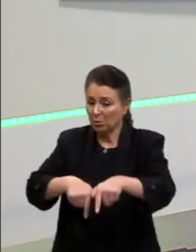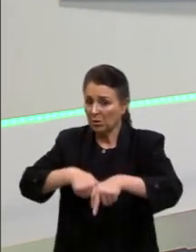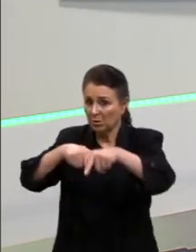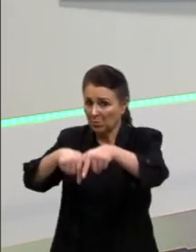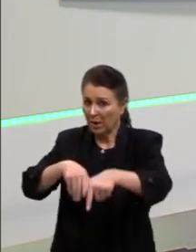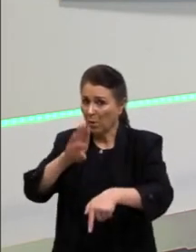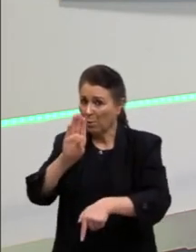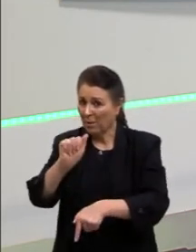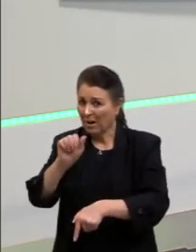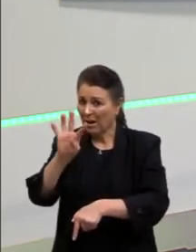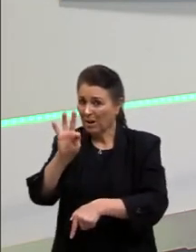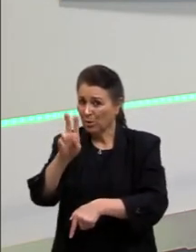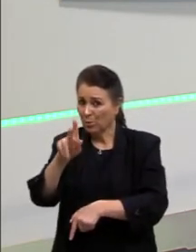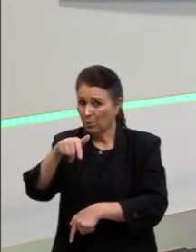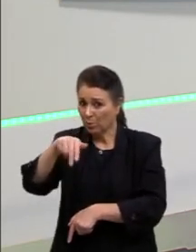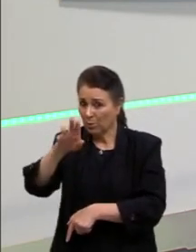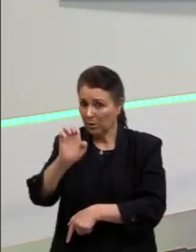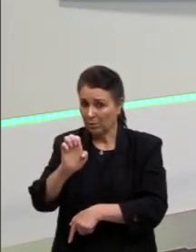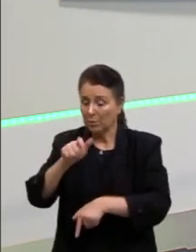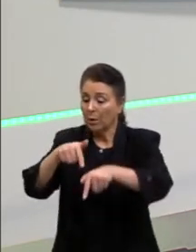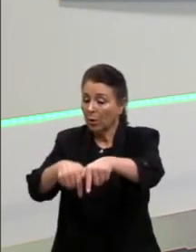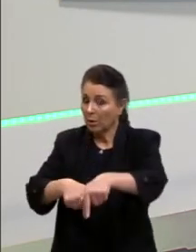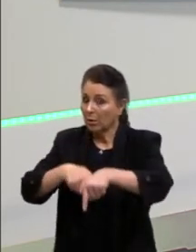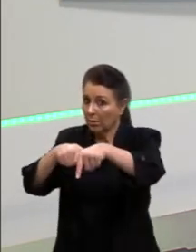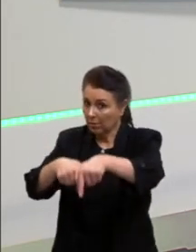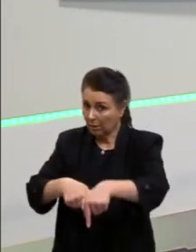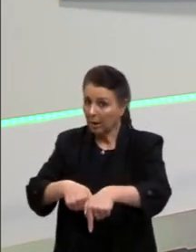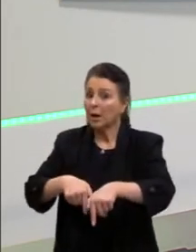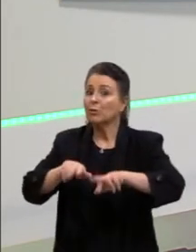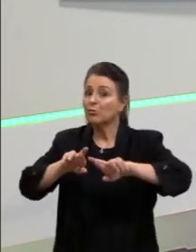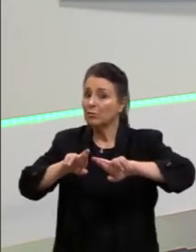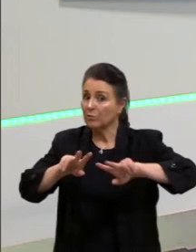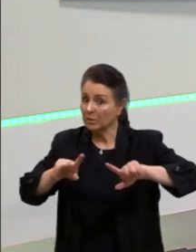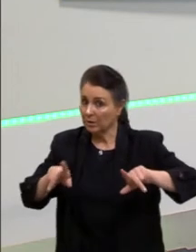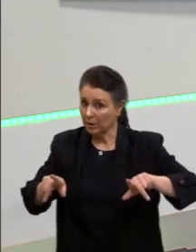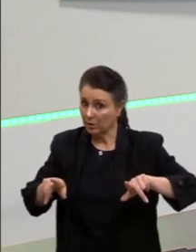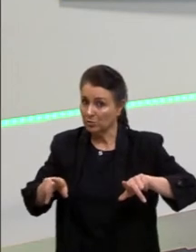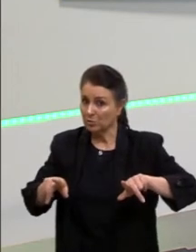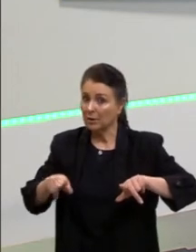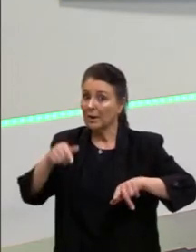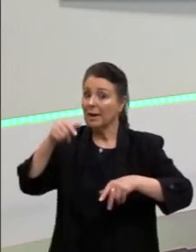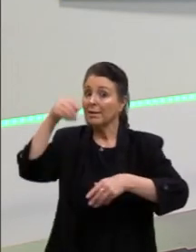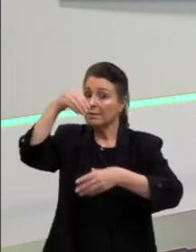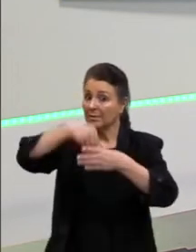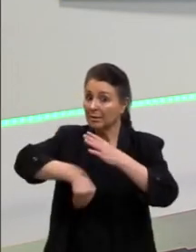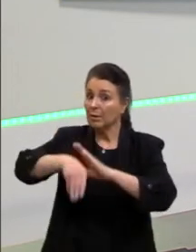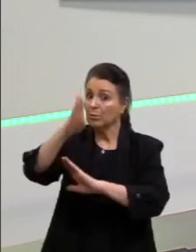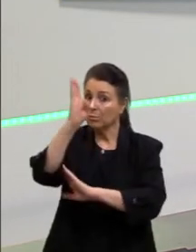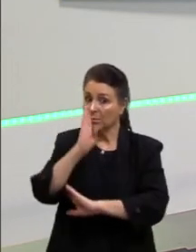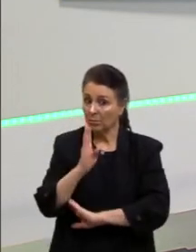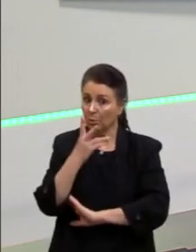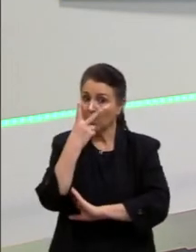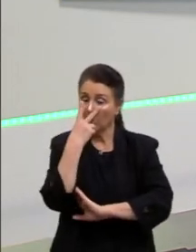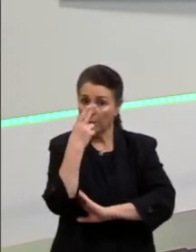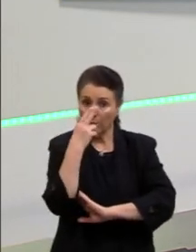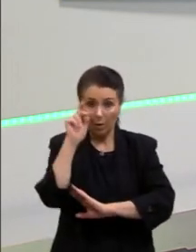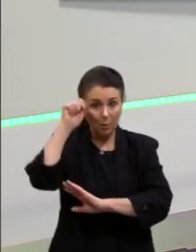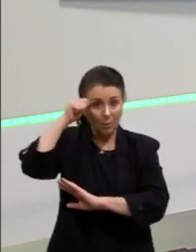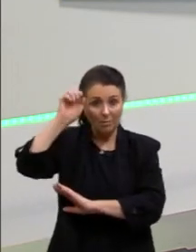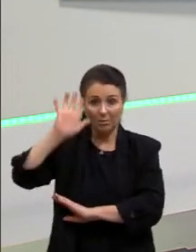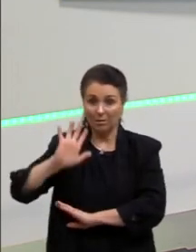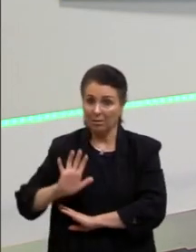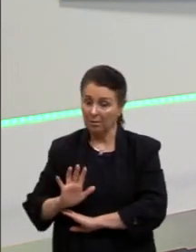também ressaltar que o Candomblé tem diferenças dentro do próprio Brasil e que ele não é o mesmo da África.